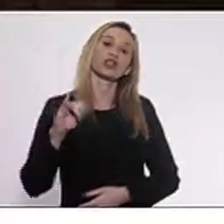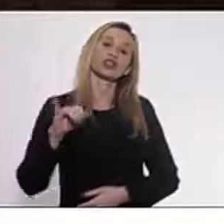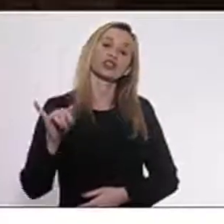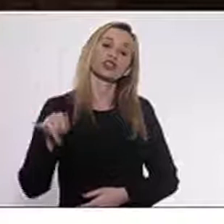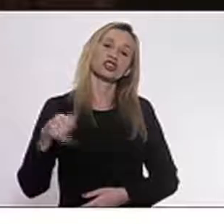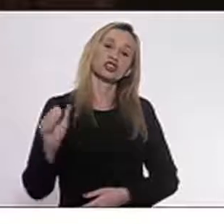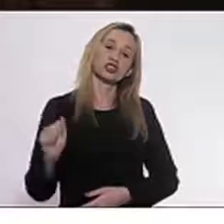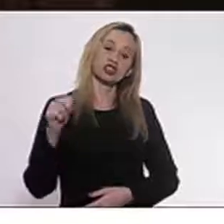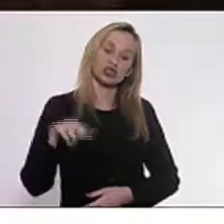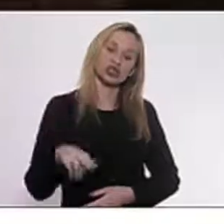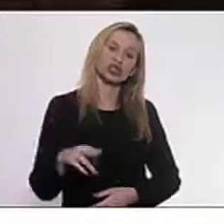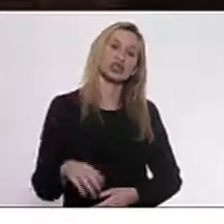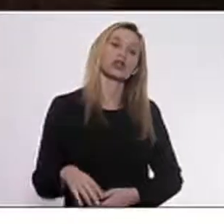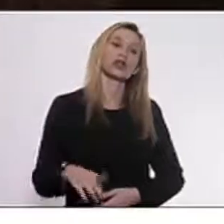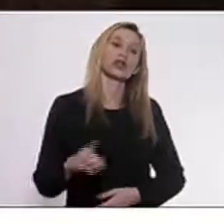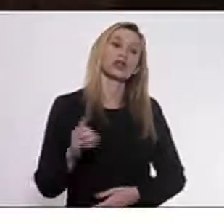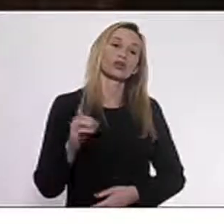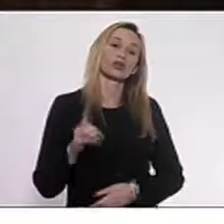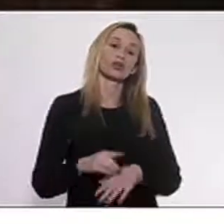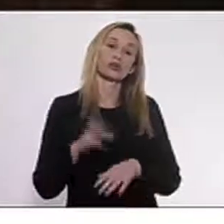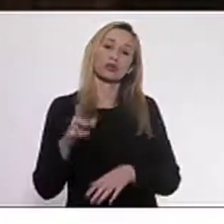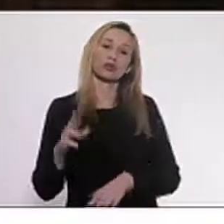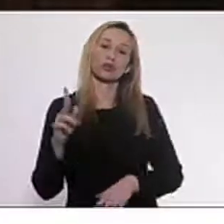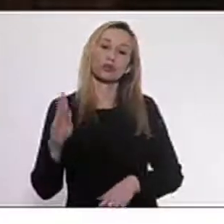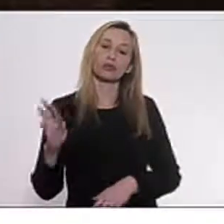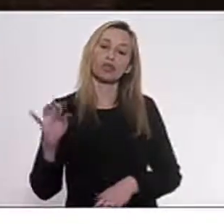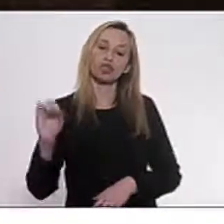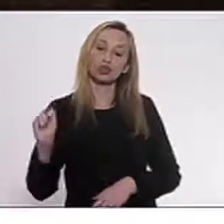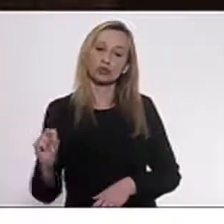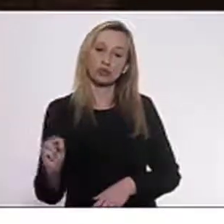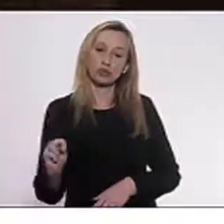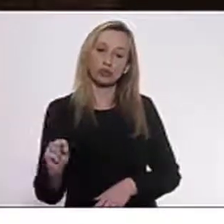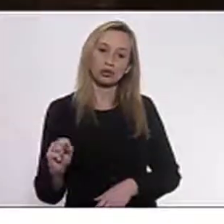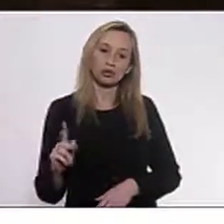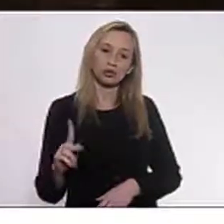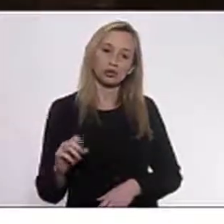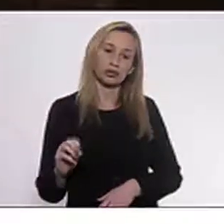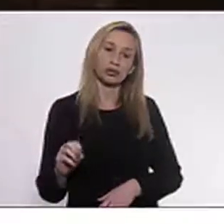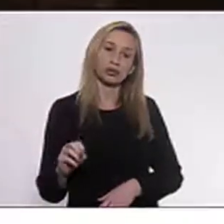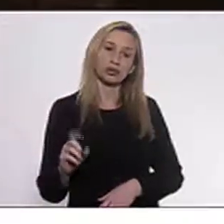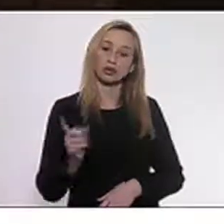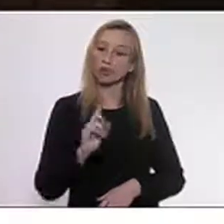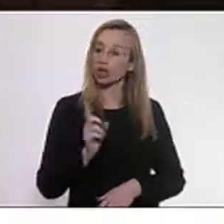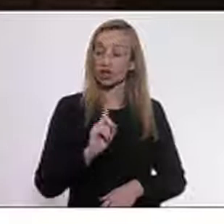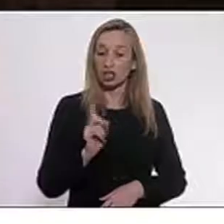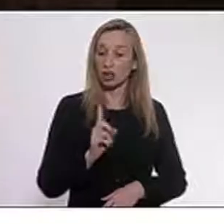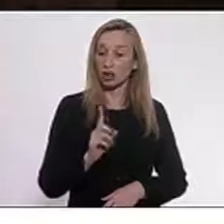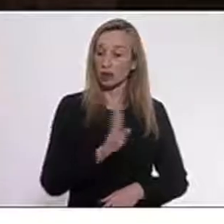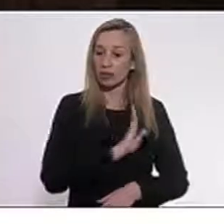o doutor Bispo. Ele não é bispo, não, é só sobrenome.